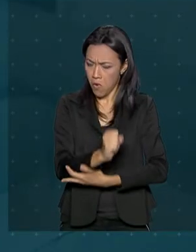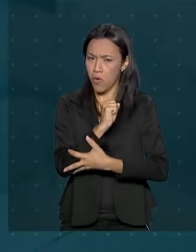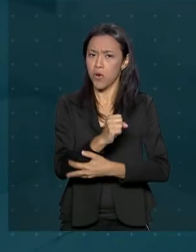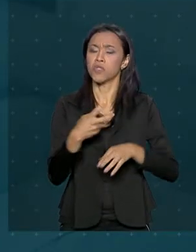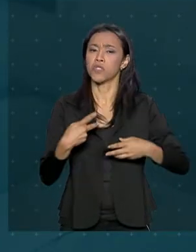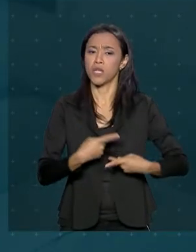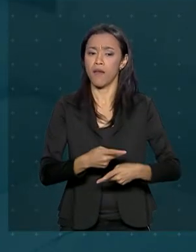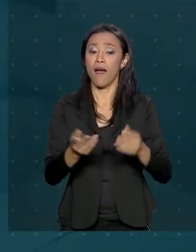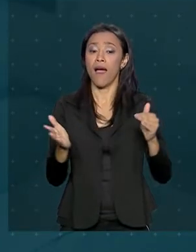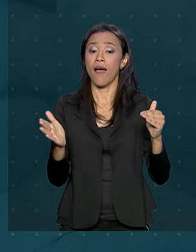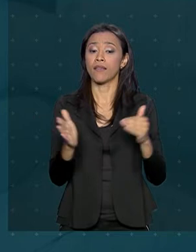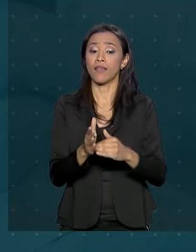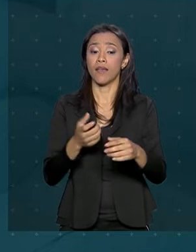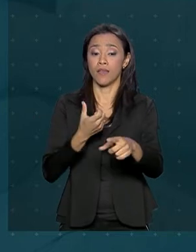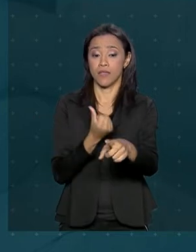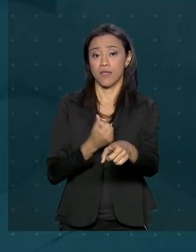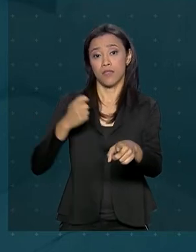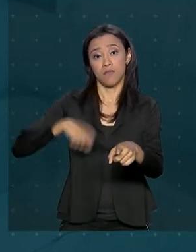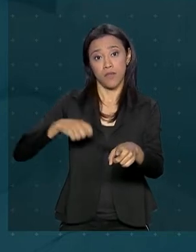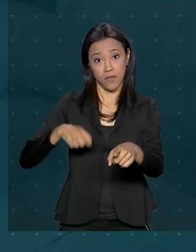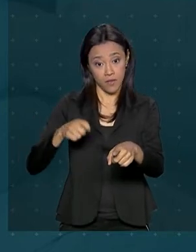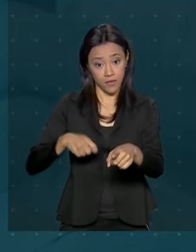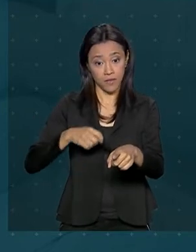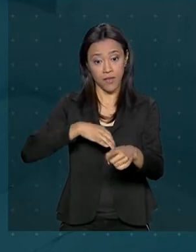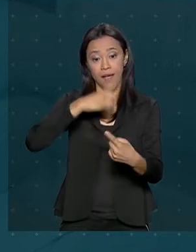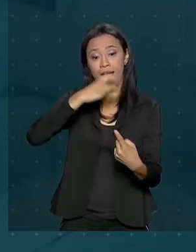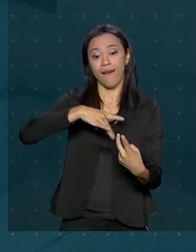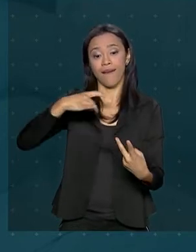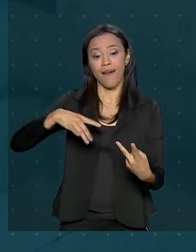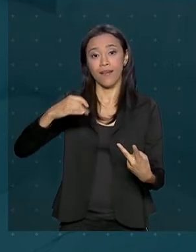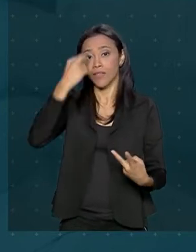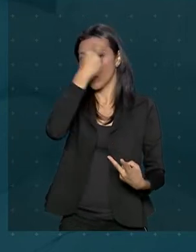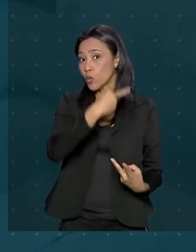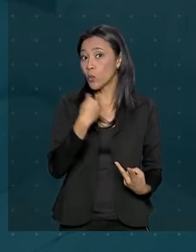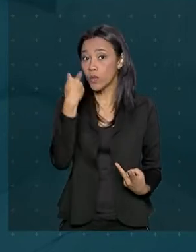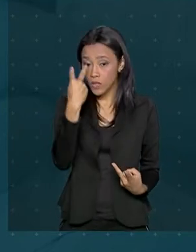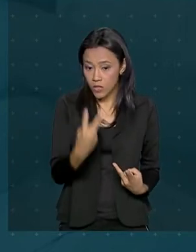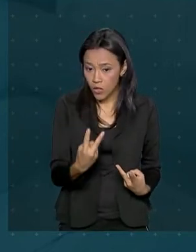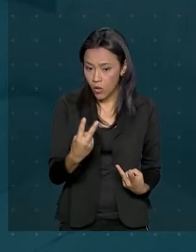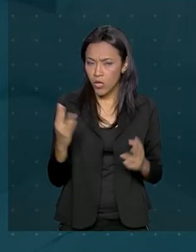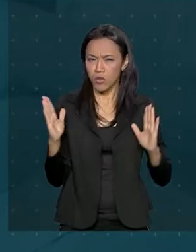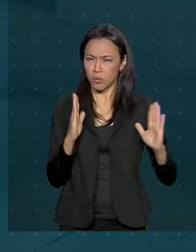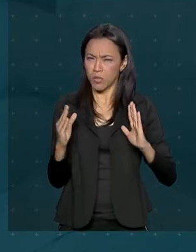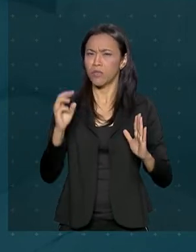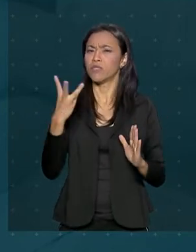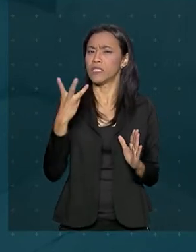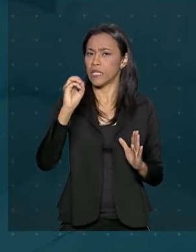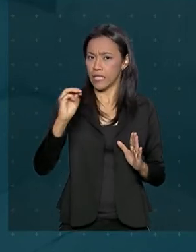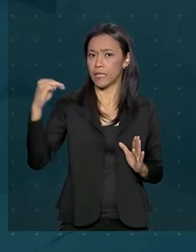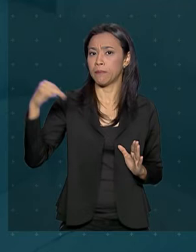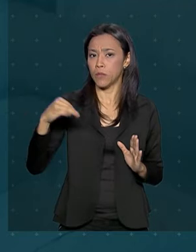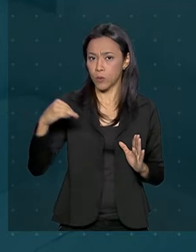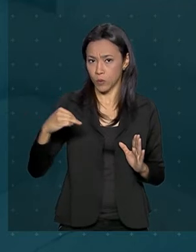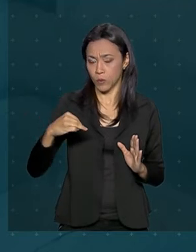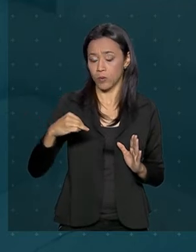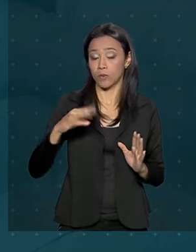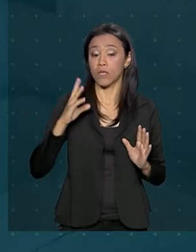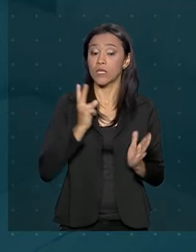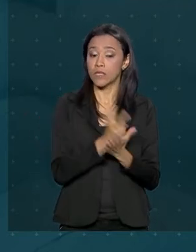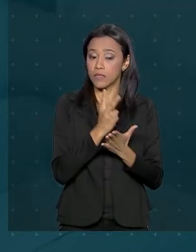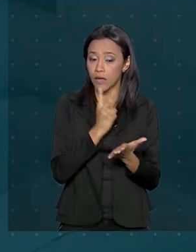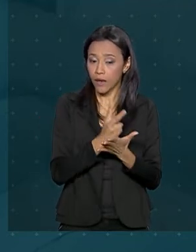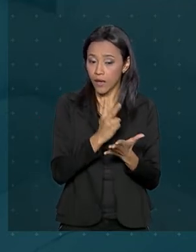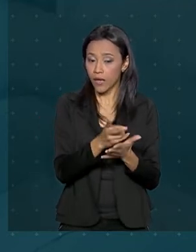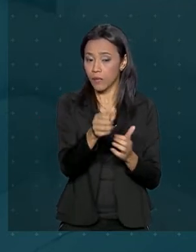bebês de até seis meses de idade a cada intervalo de duas horas por até 30 minutos por filho, sempre